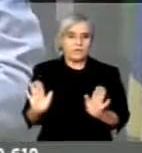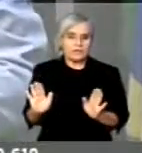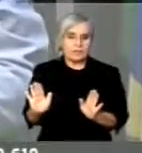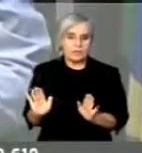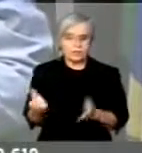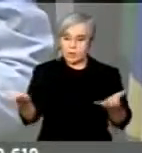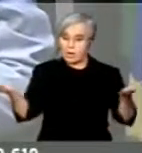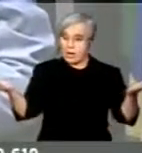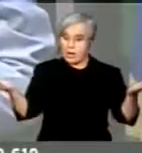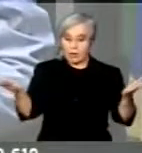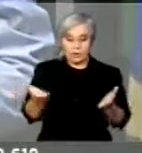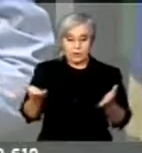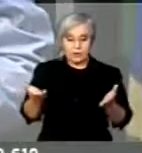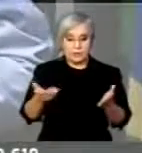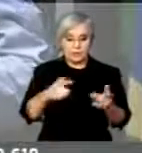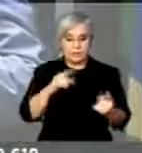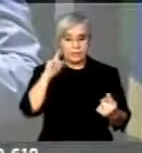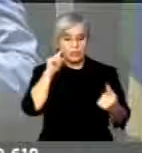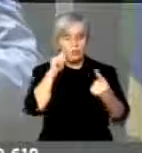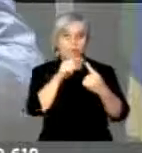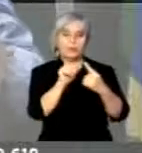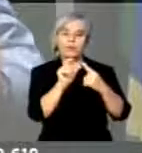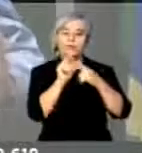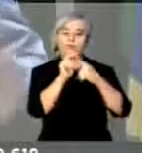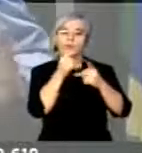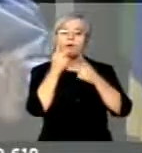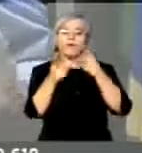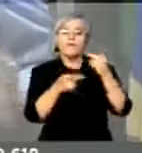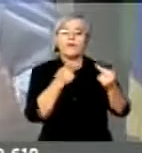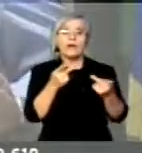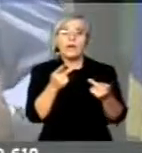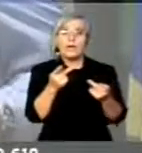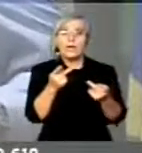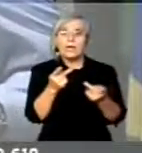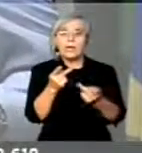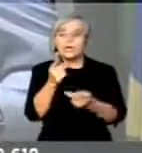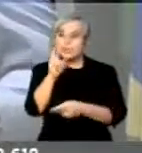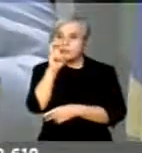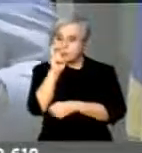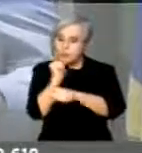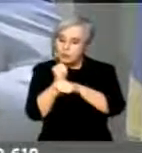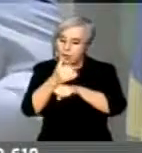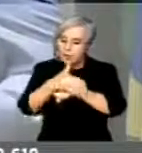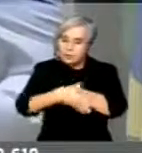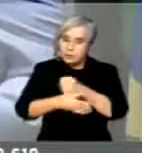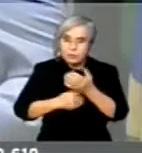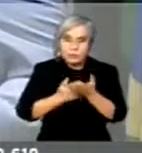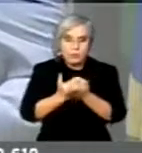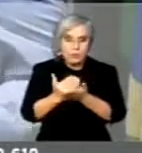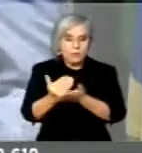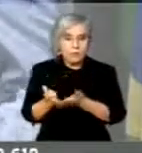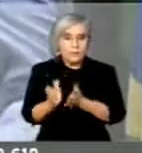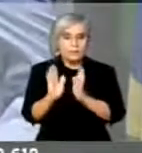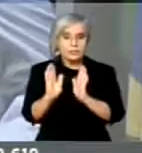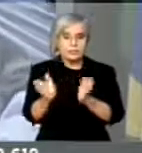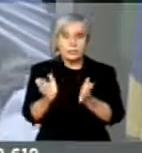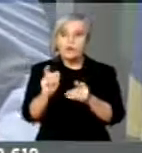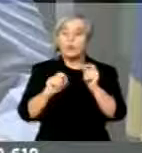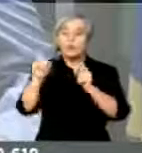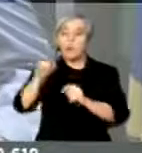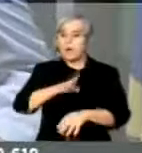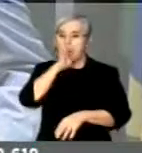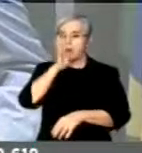antecipa tudo, e esse pessoal, às 5 horas da manhã, começa a ver qual é o